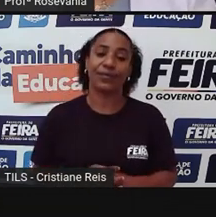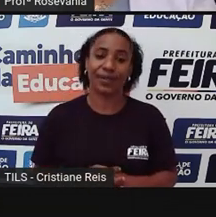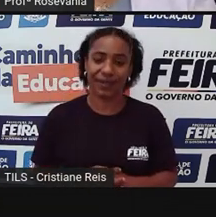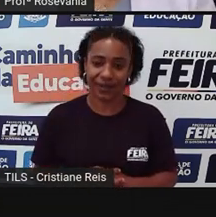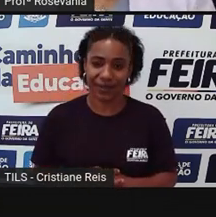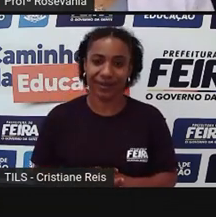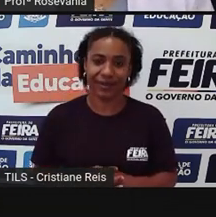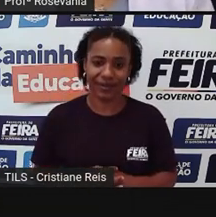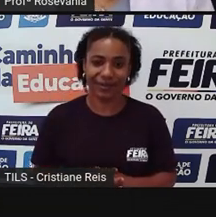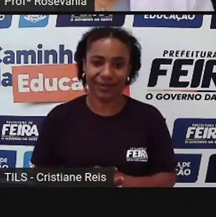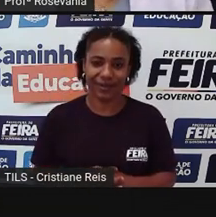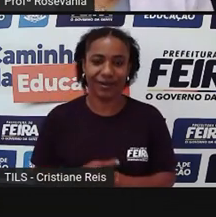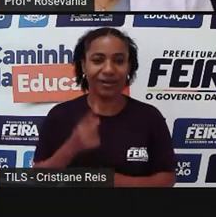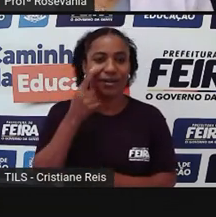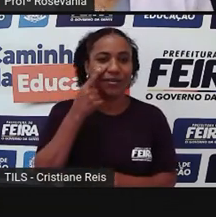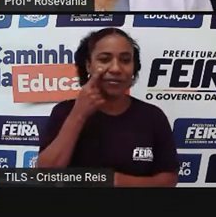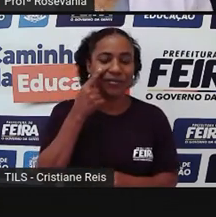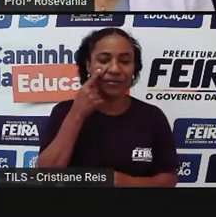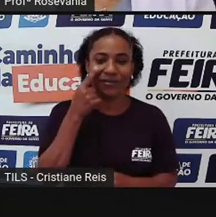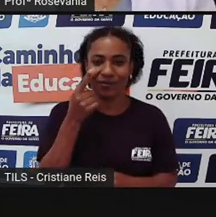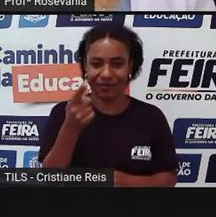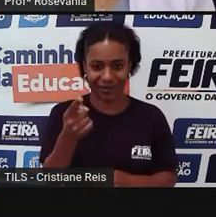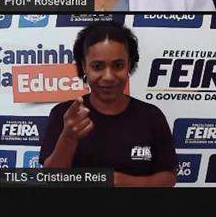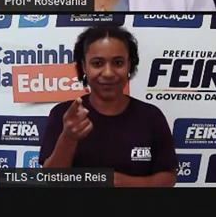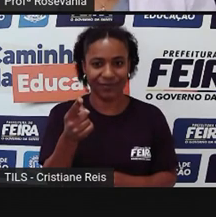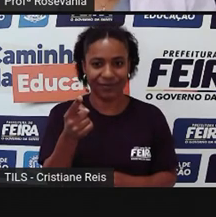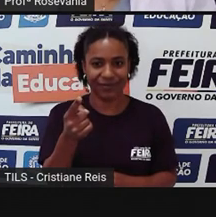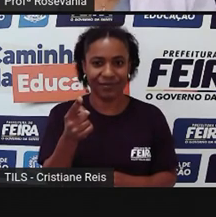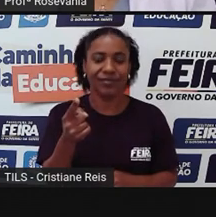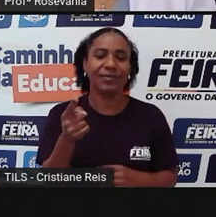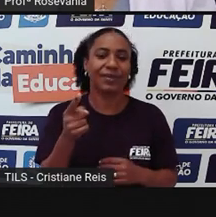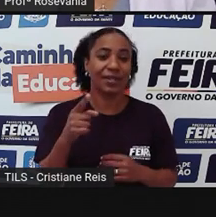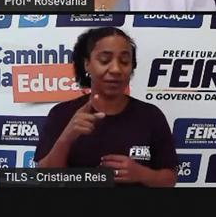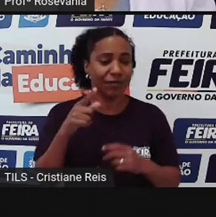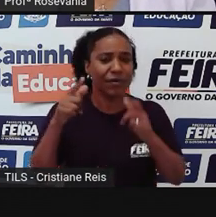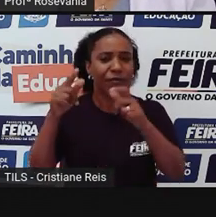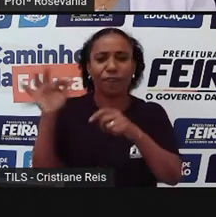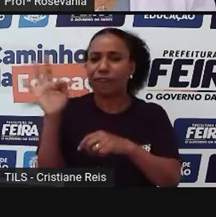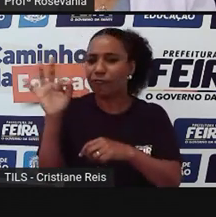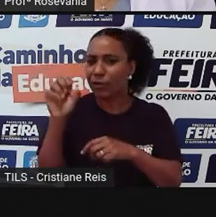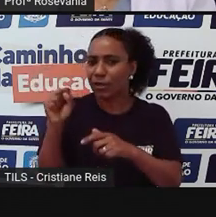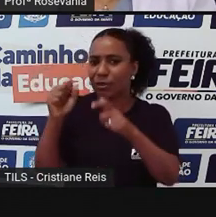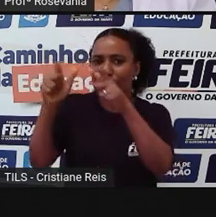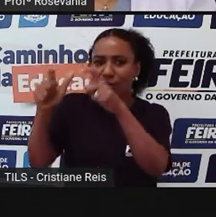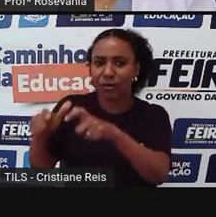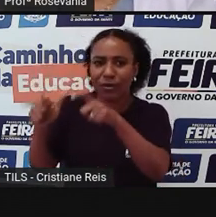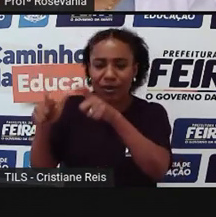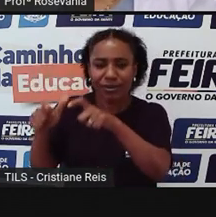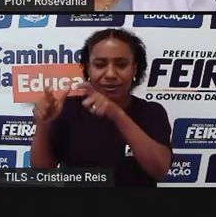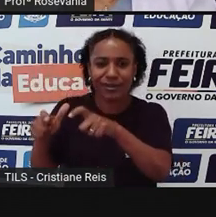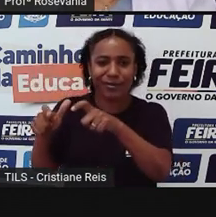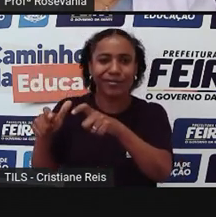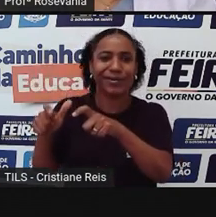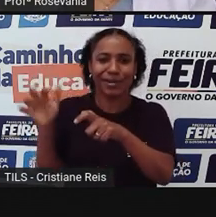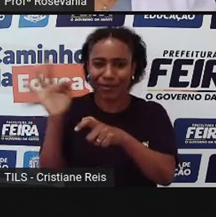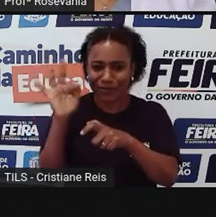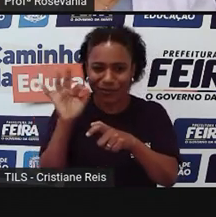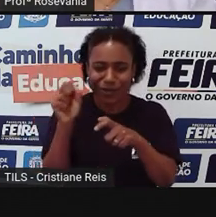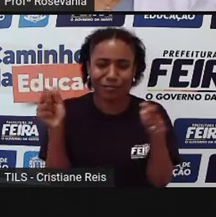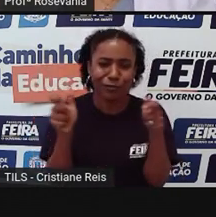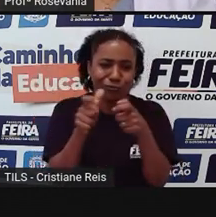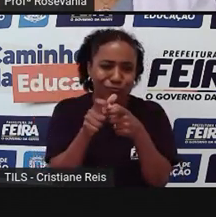observa essa questão aqui, né, da localização, percebemos que feira que começou lá com aquele Arraiar